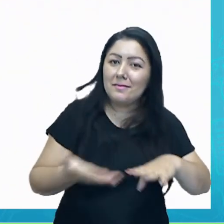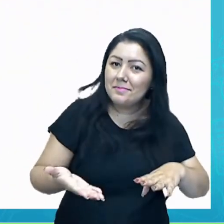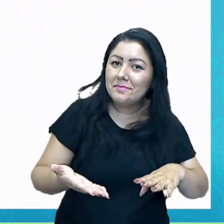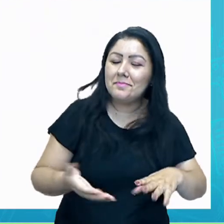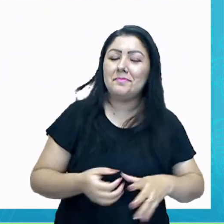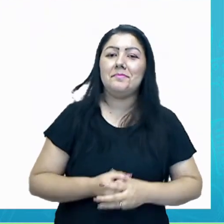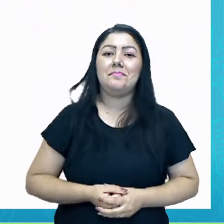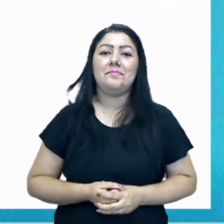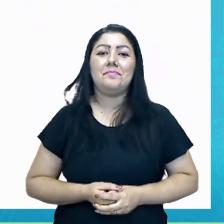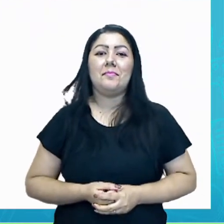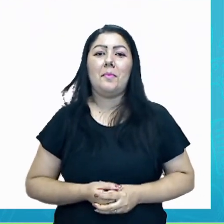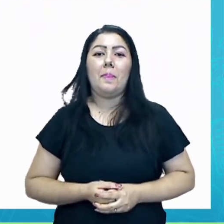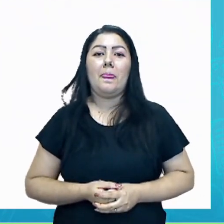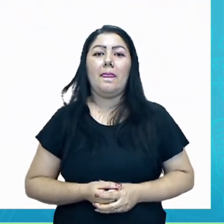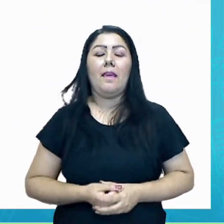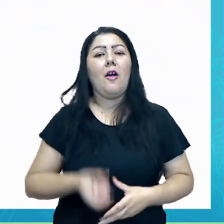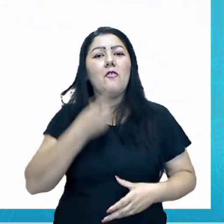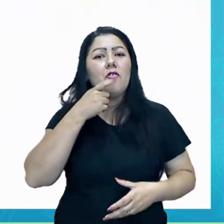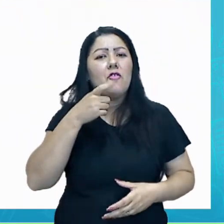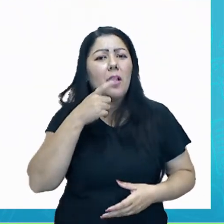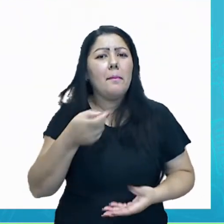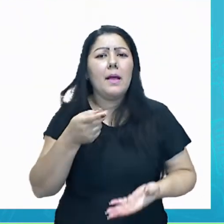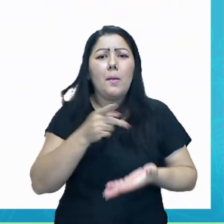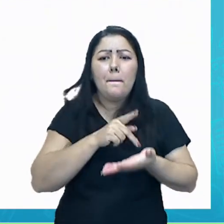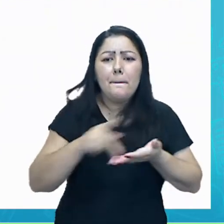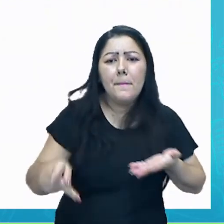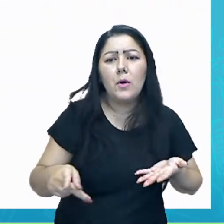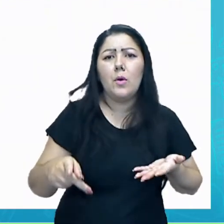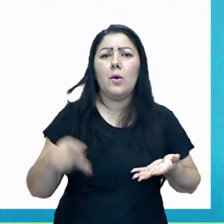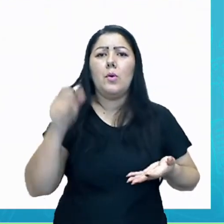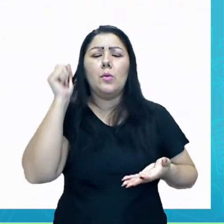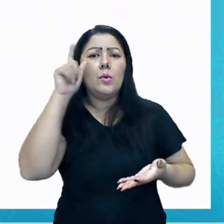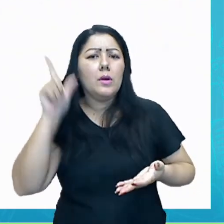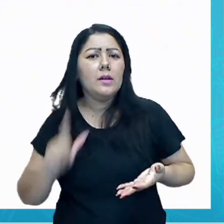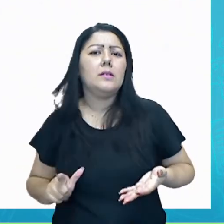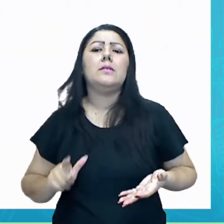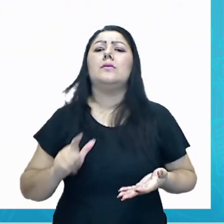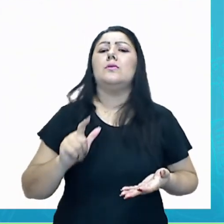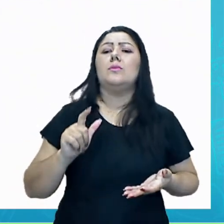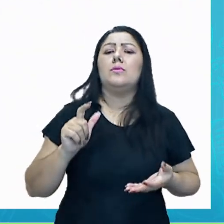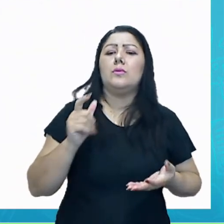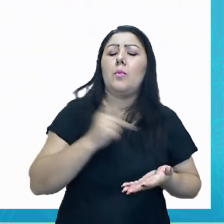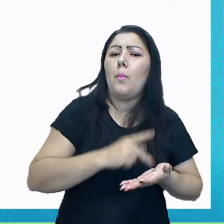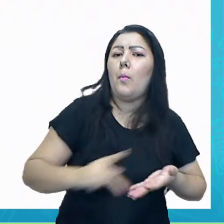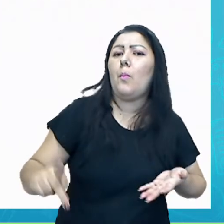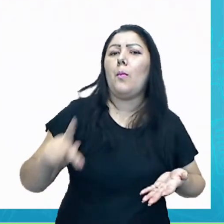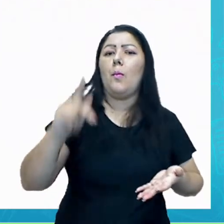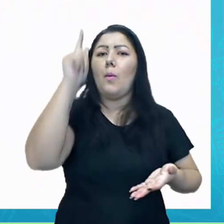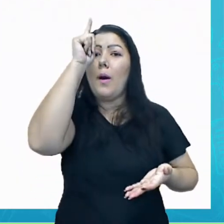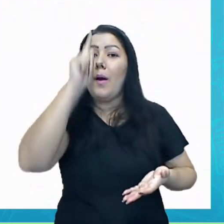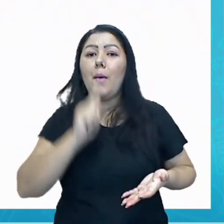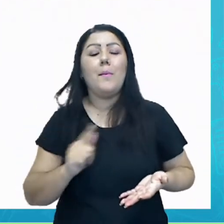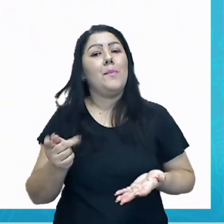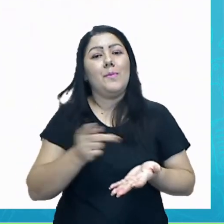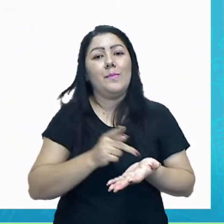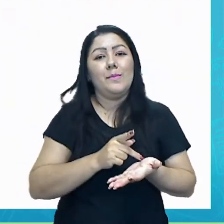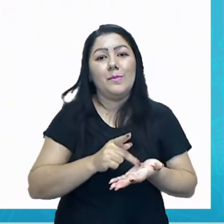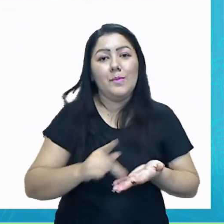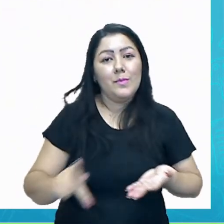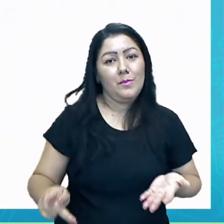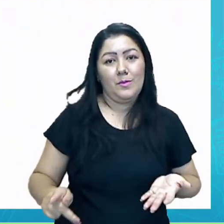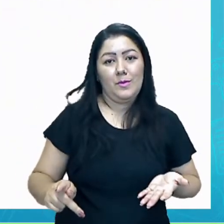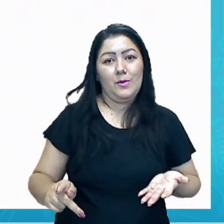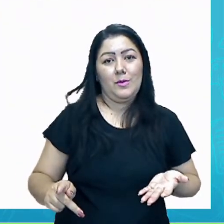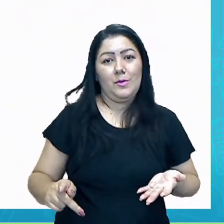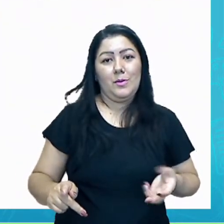o vermelho puro, o azul puro, ou o amarelo puro. Porque eles não são mistura, eles são uma única